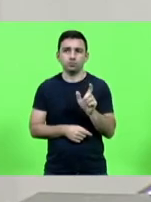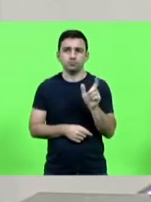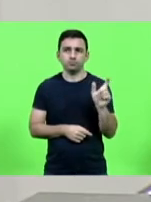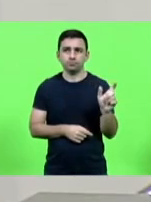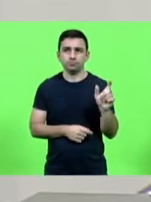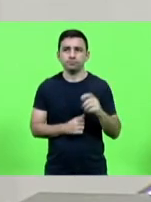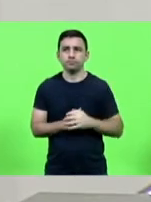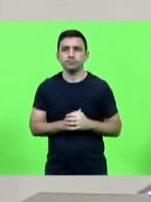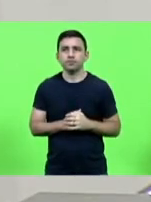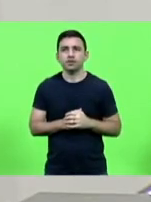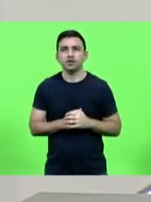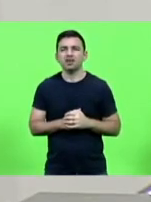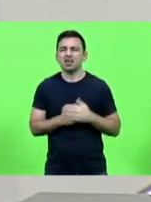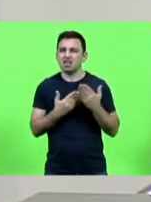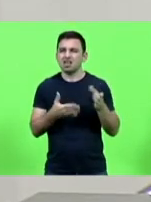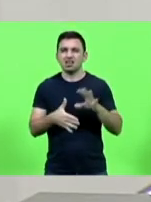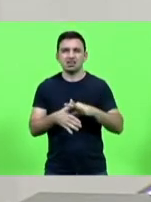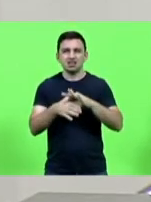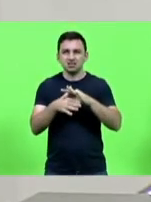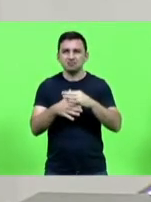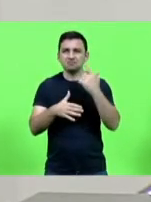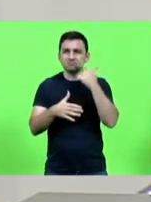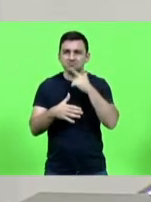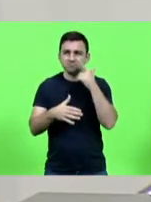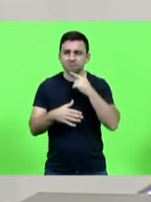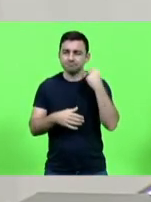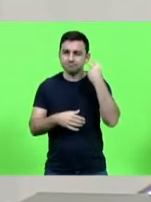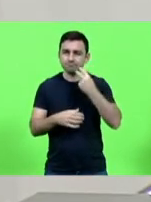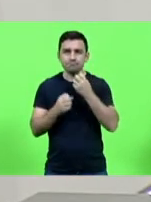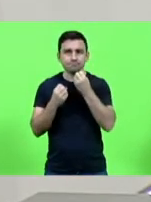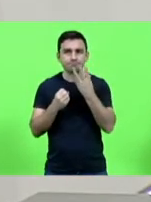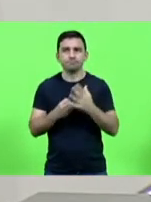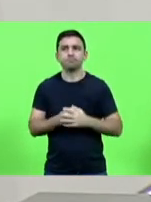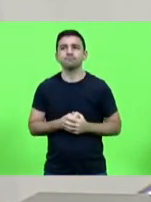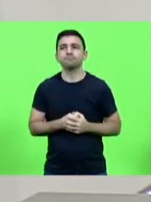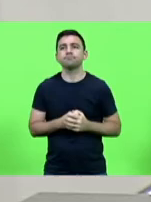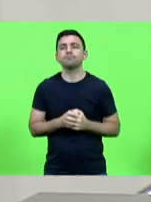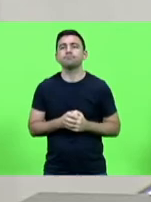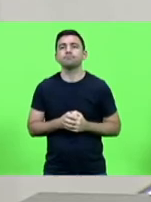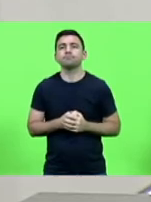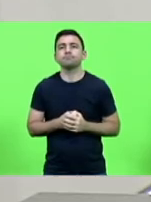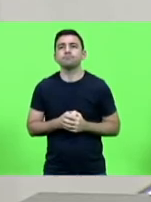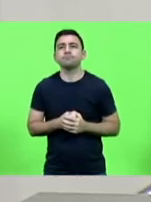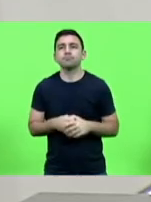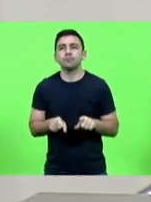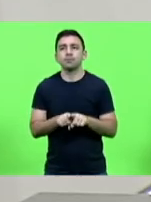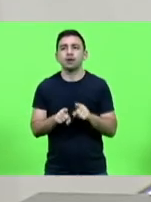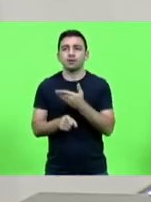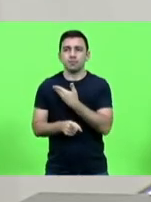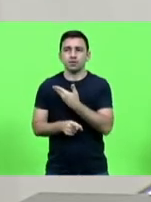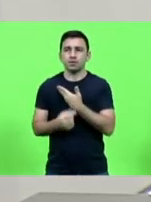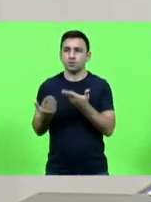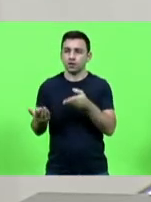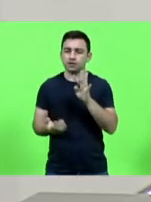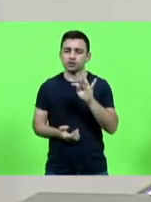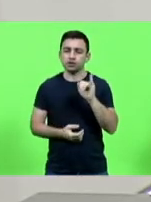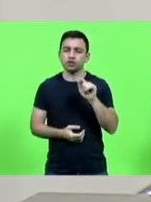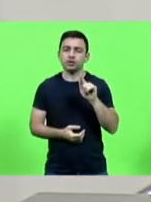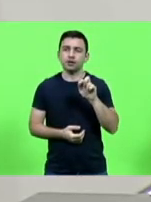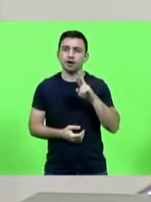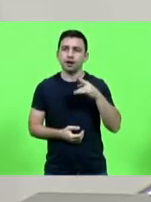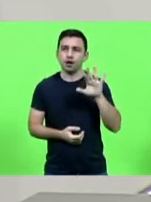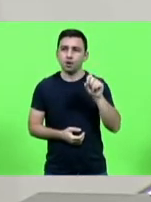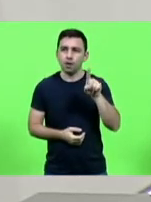Negão grande liderança grande vereador falar isso até para o nosso amigo Tigrão da Rádio